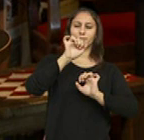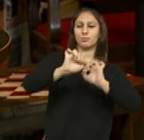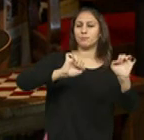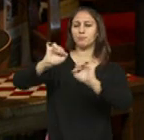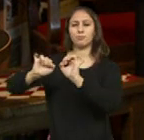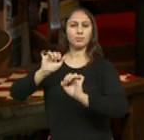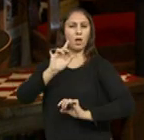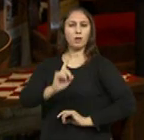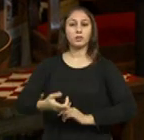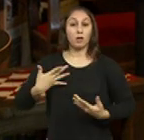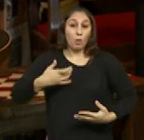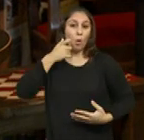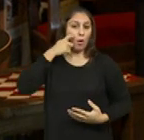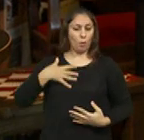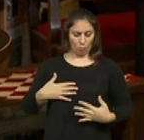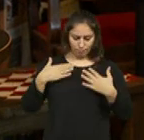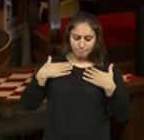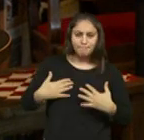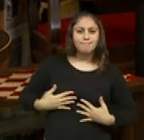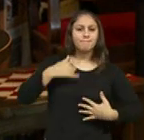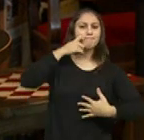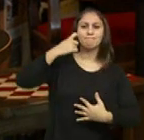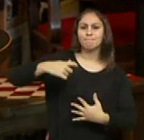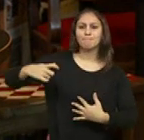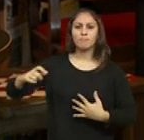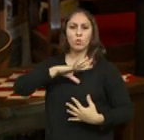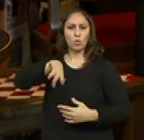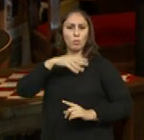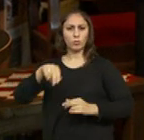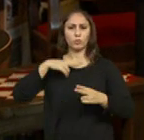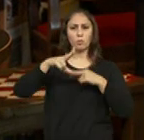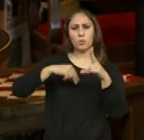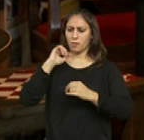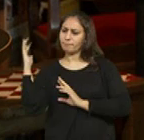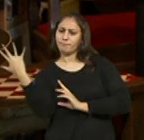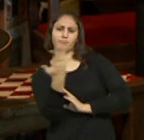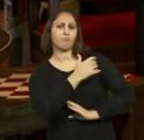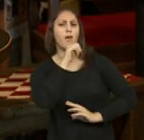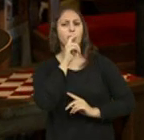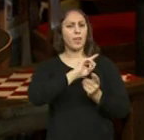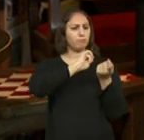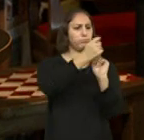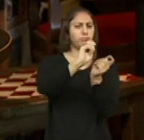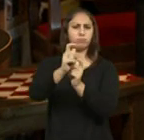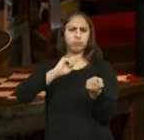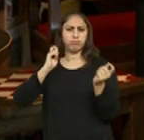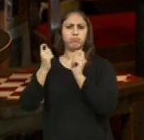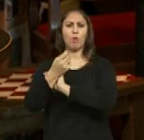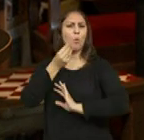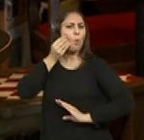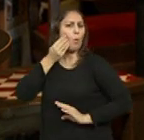corpo, hoje, corpo humano, no mundo contemporâneo, como está a ser transformado, como está a ser